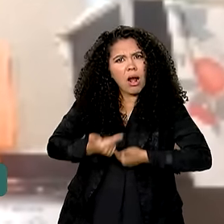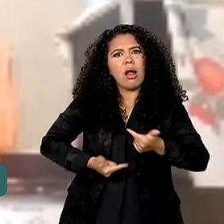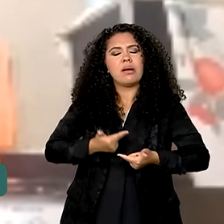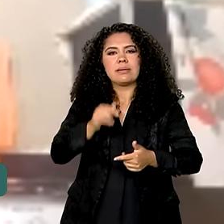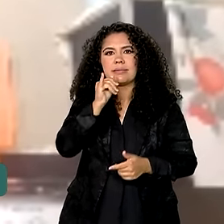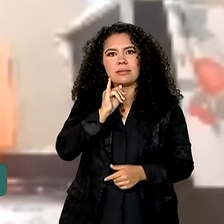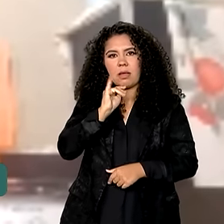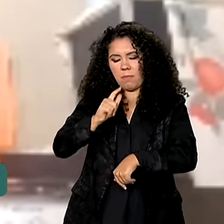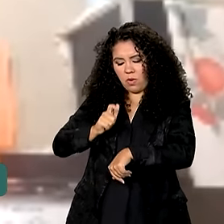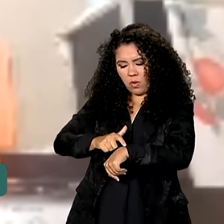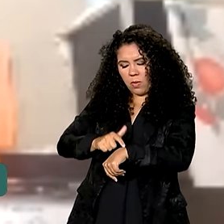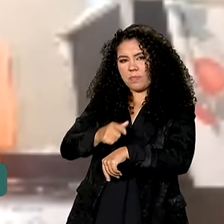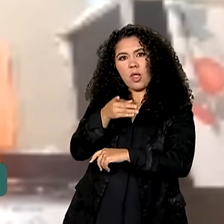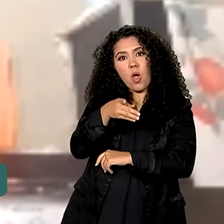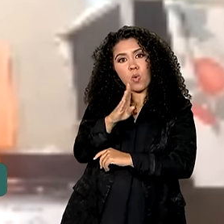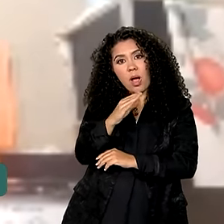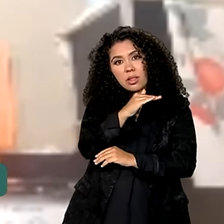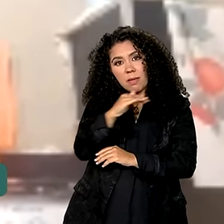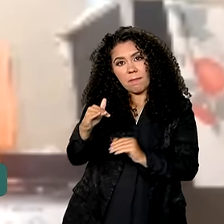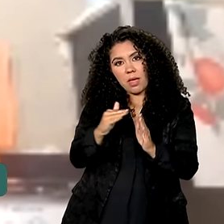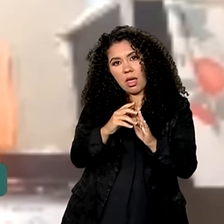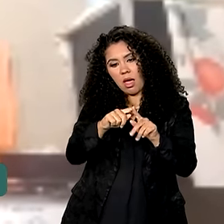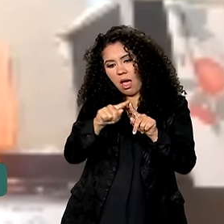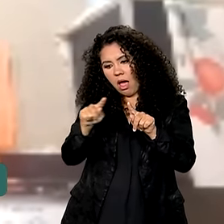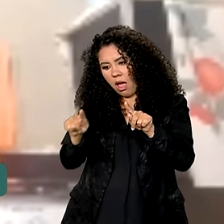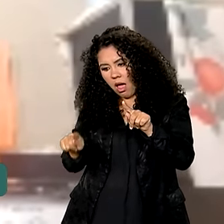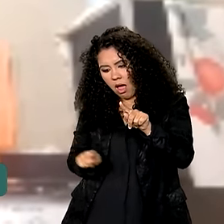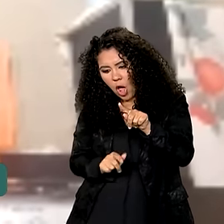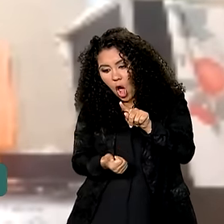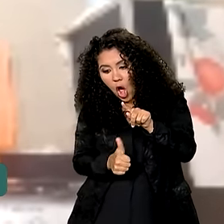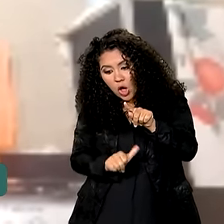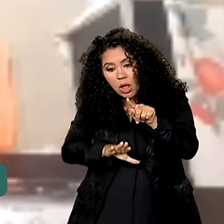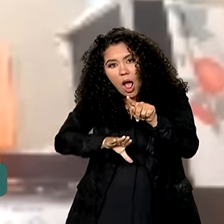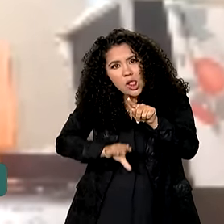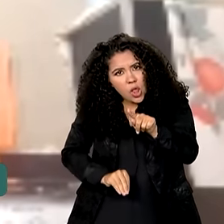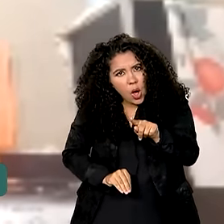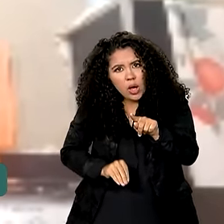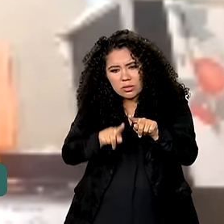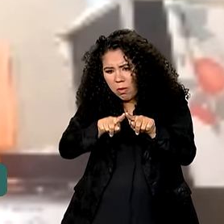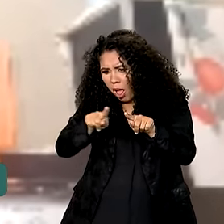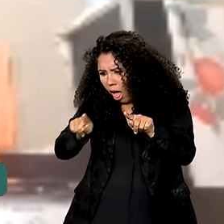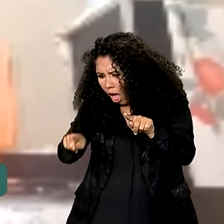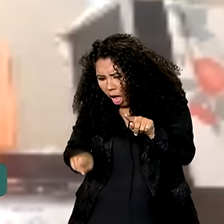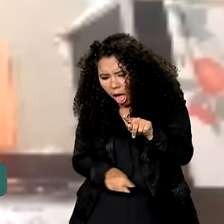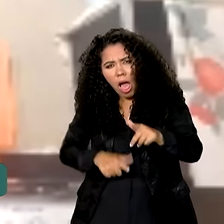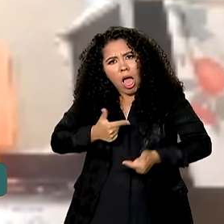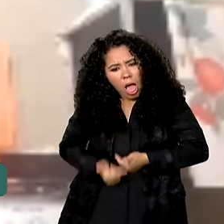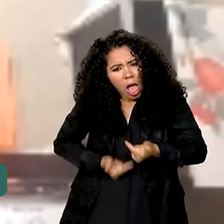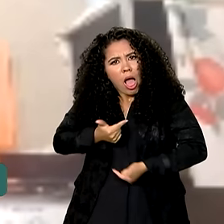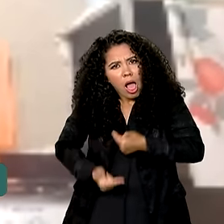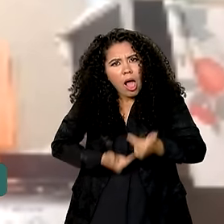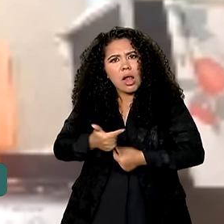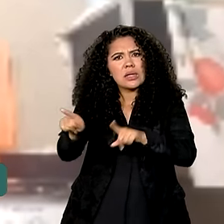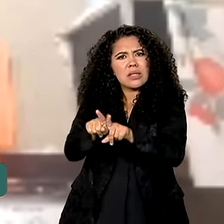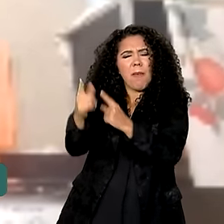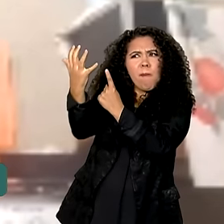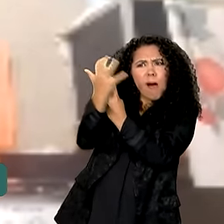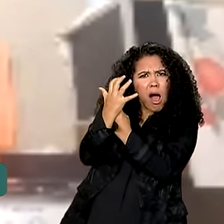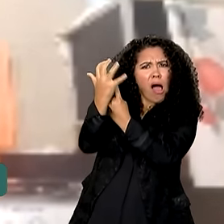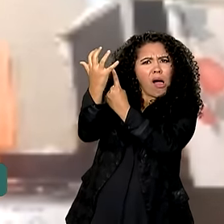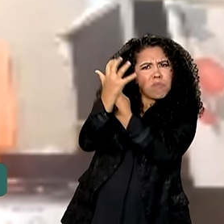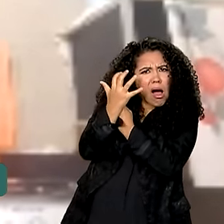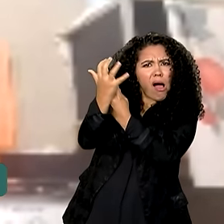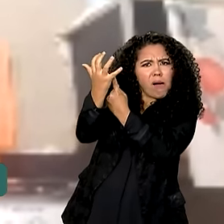4h30 até 11h da noite, ficava até 11h da noite trabalhando. E aquela pressão psicológica, né? Pressão